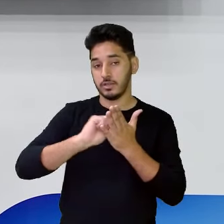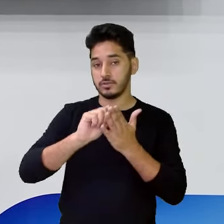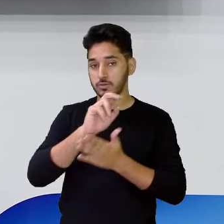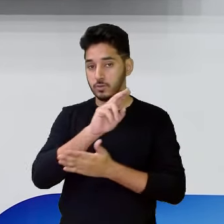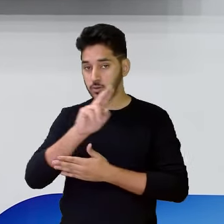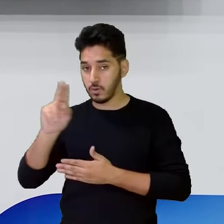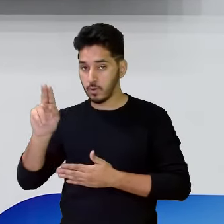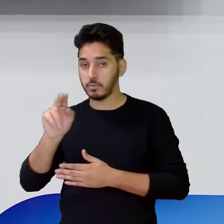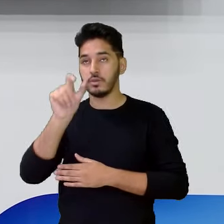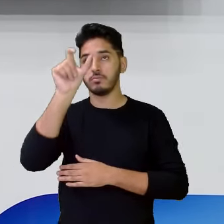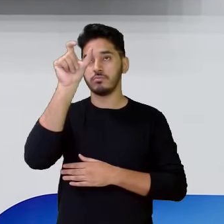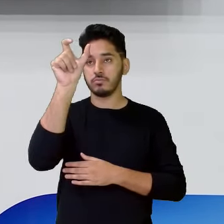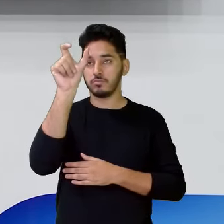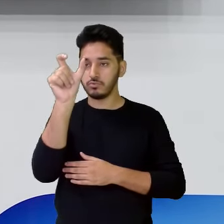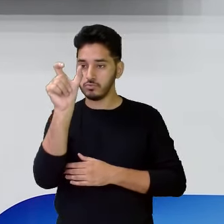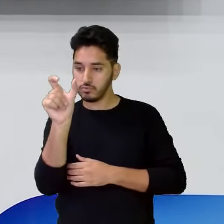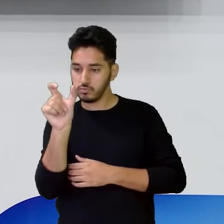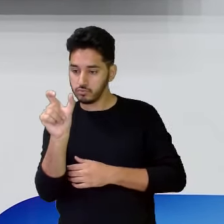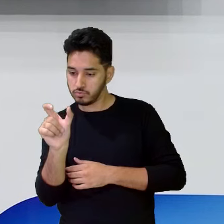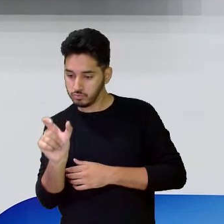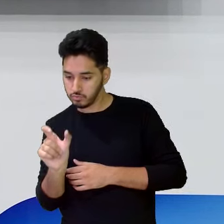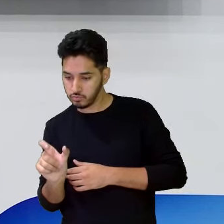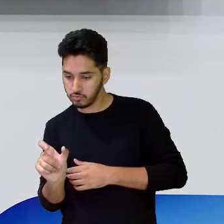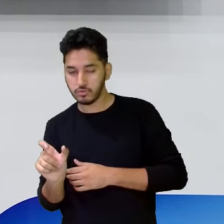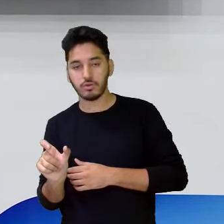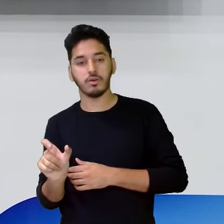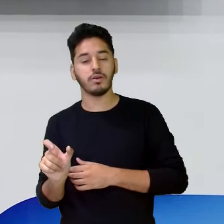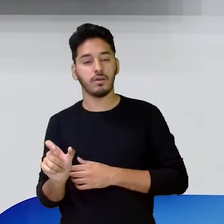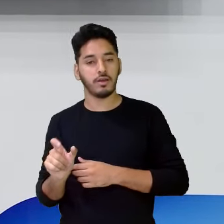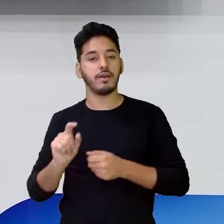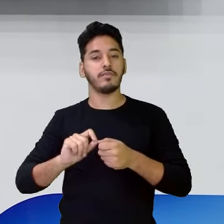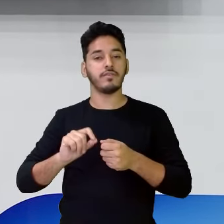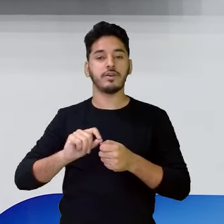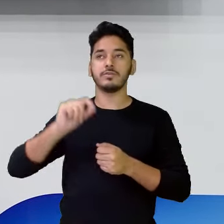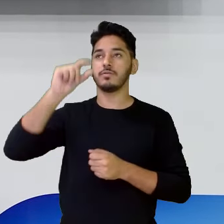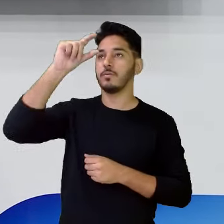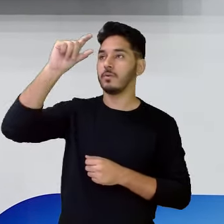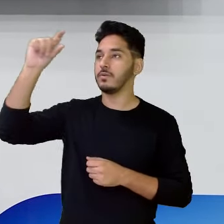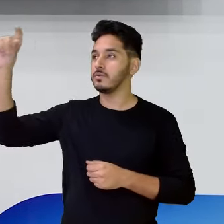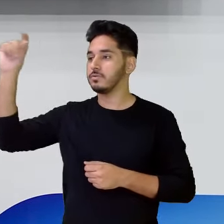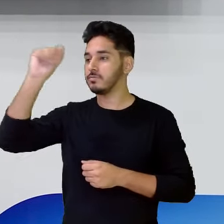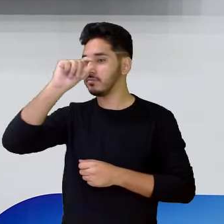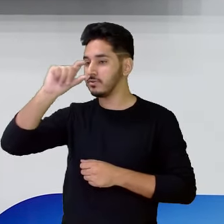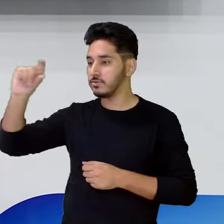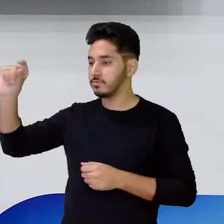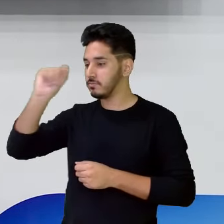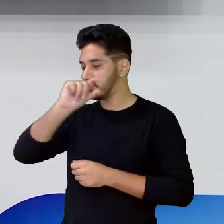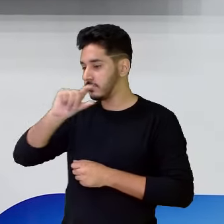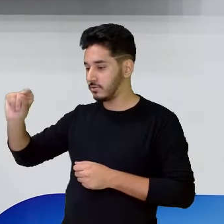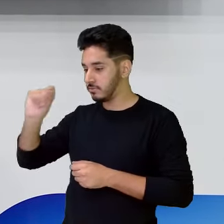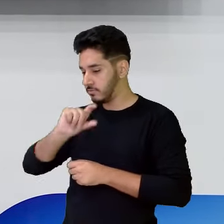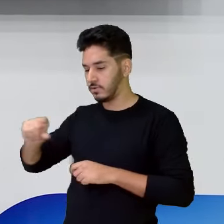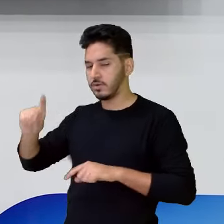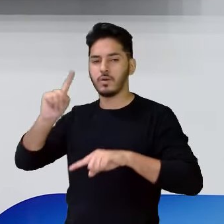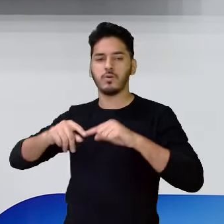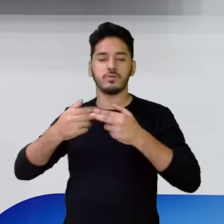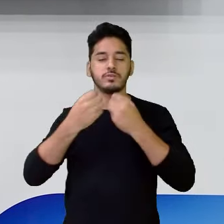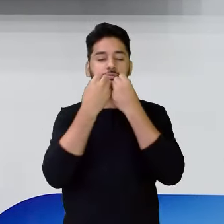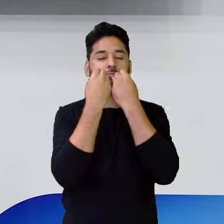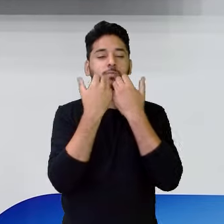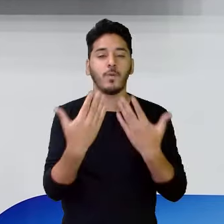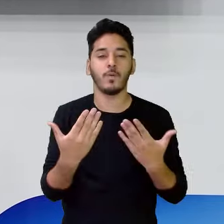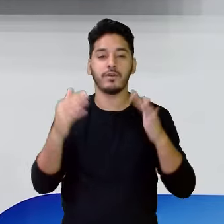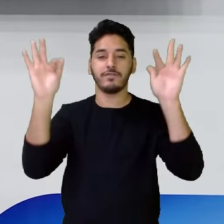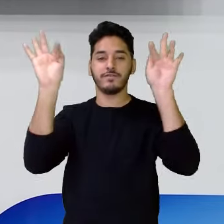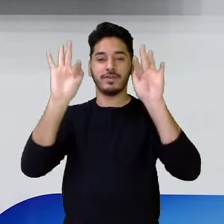ali, na vertical. E faz aí coisas boas sobre você. Palavras alegres e